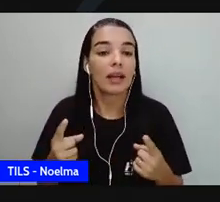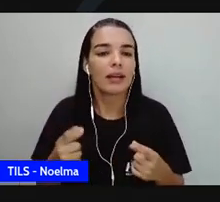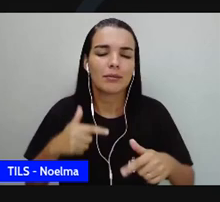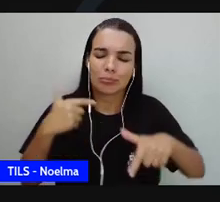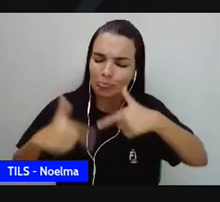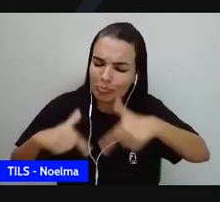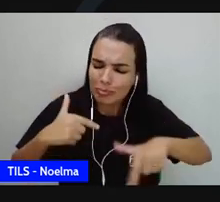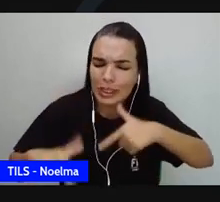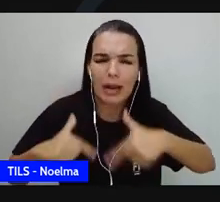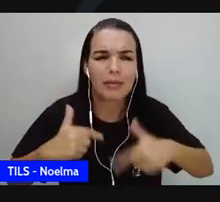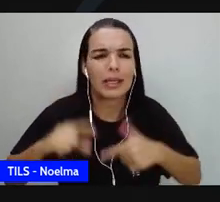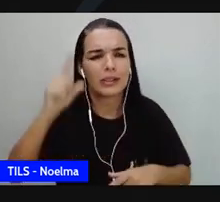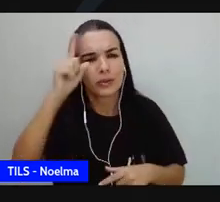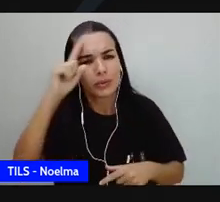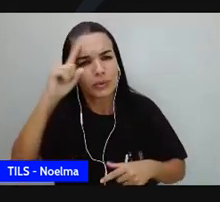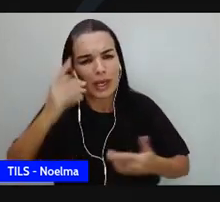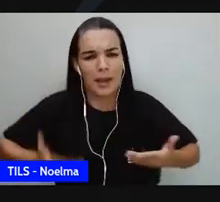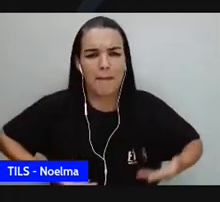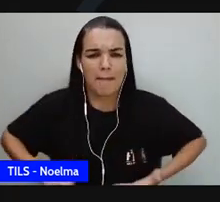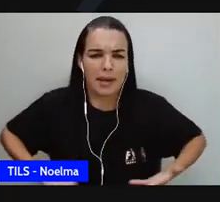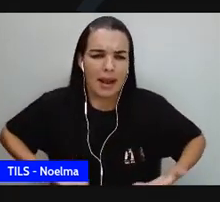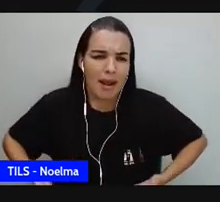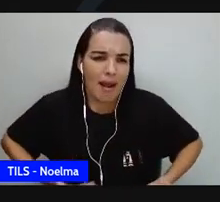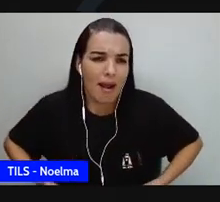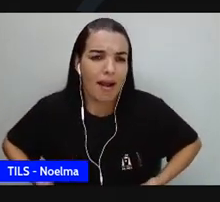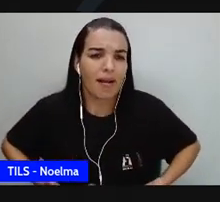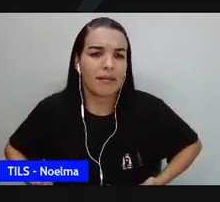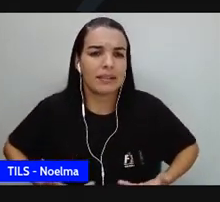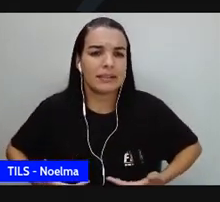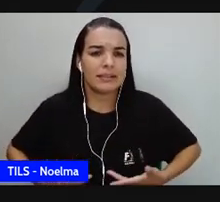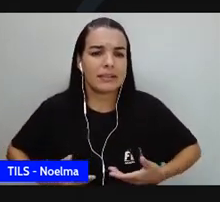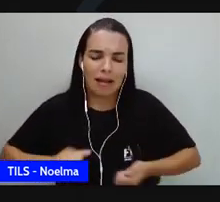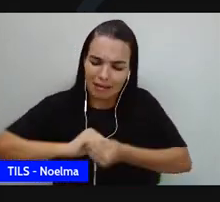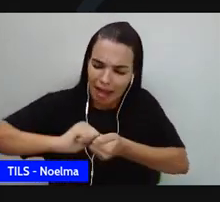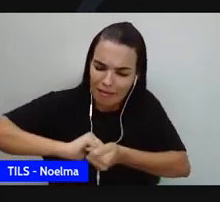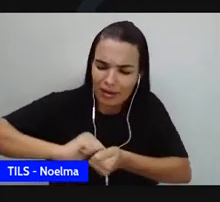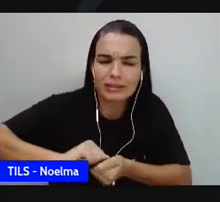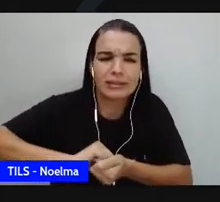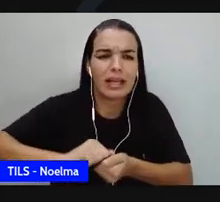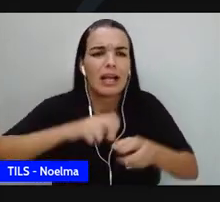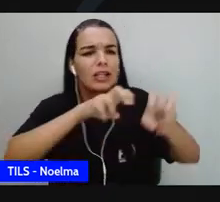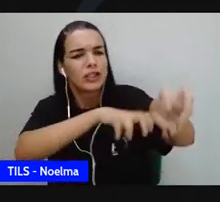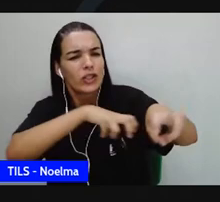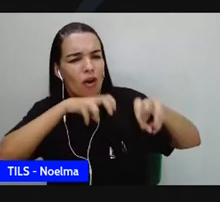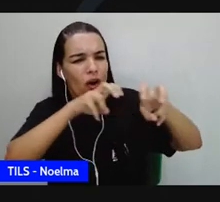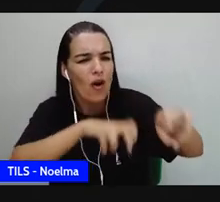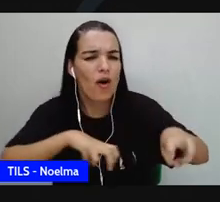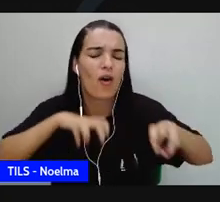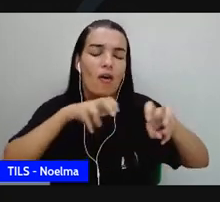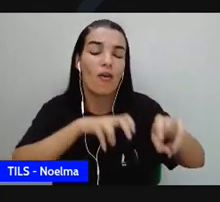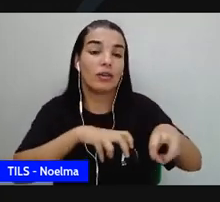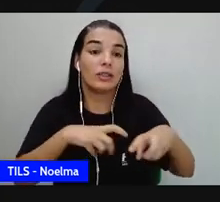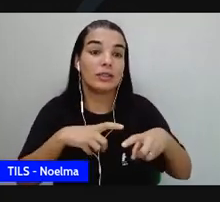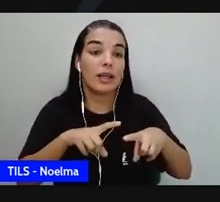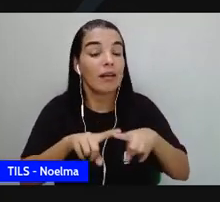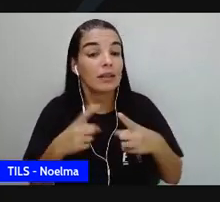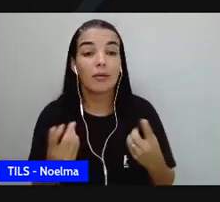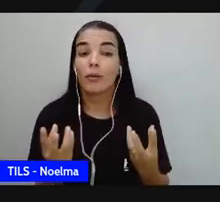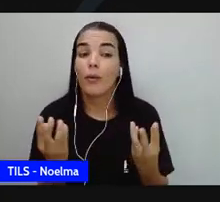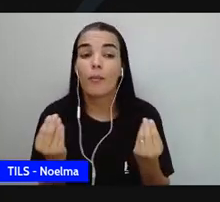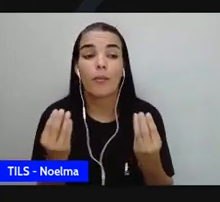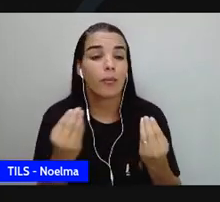serviços, era empregada doméstica, lavanteira, trabalhadora rural. como muitas